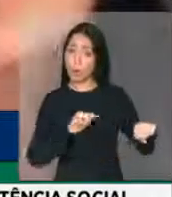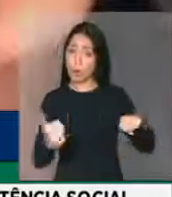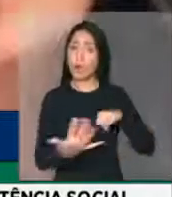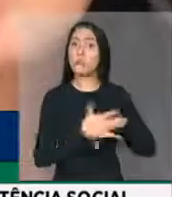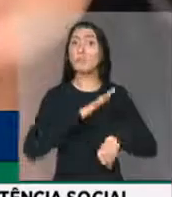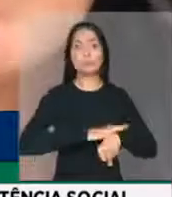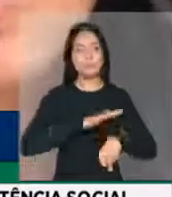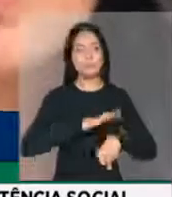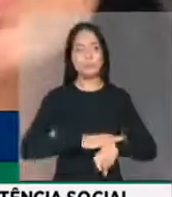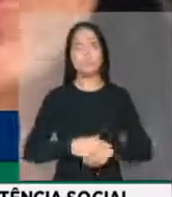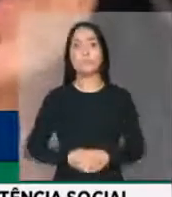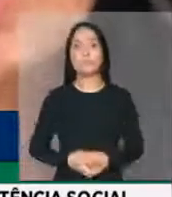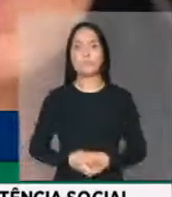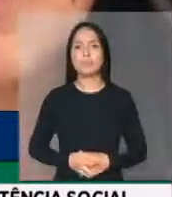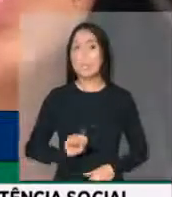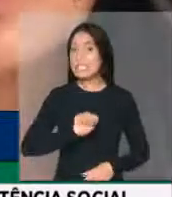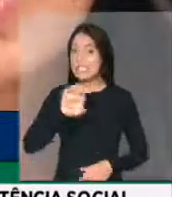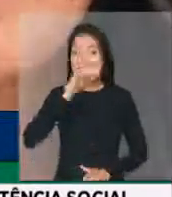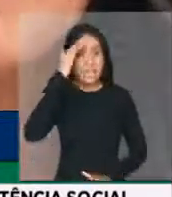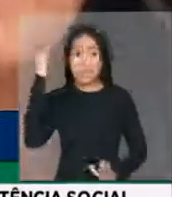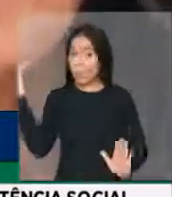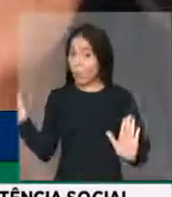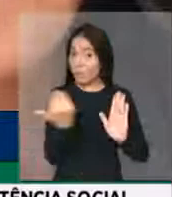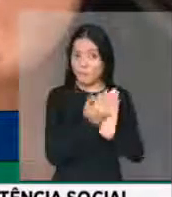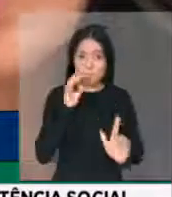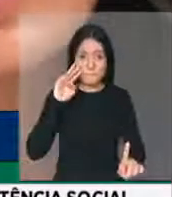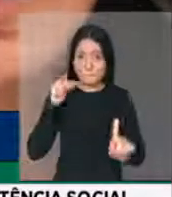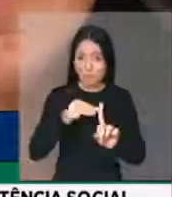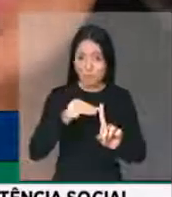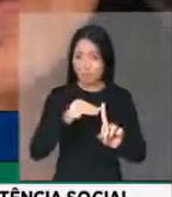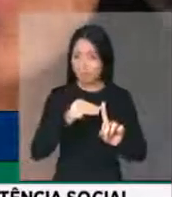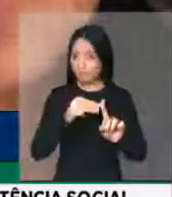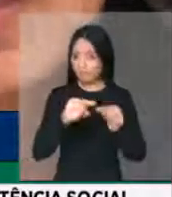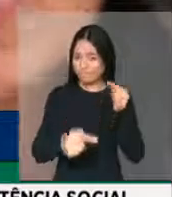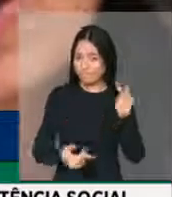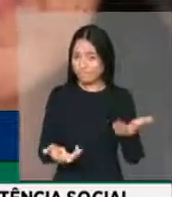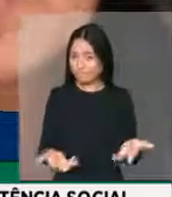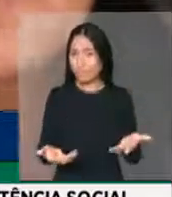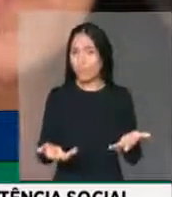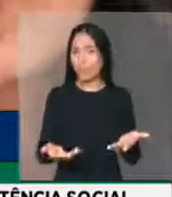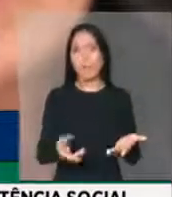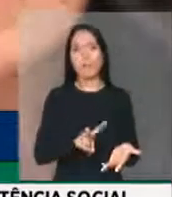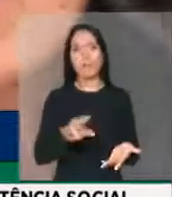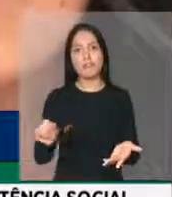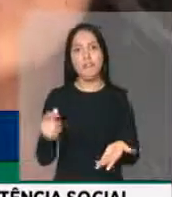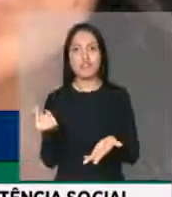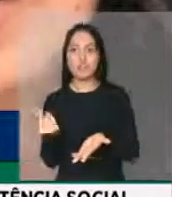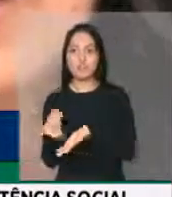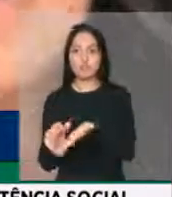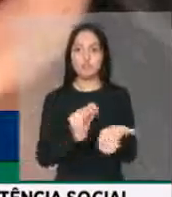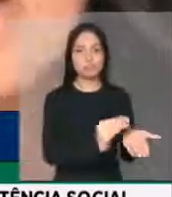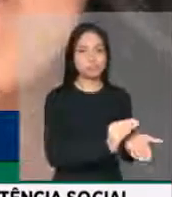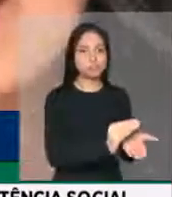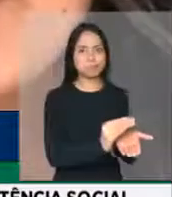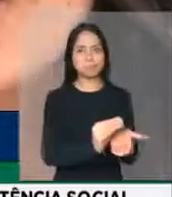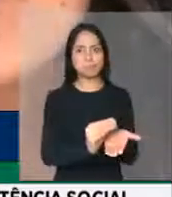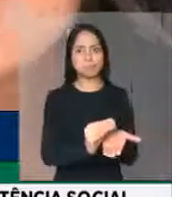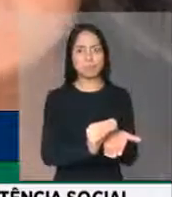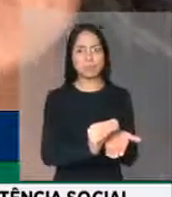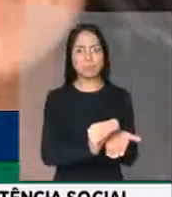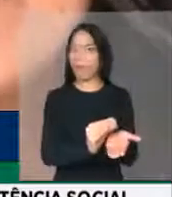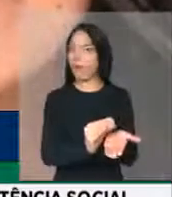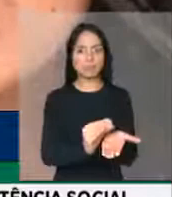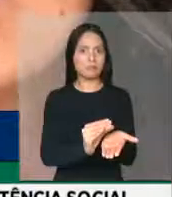pois o descumprimento das metas pode ser causa para a suspensão de repasses federais e os efeitos dessa pandemia na